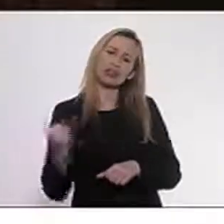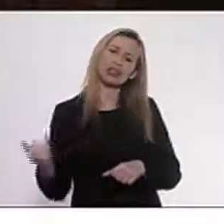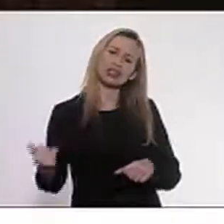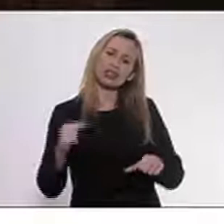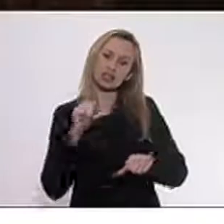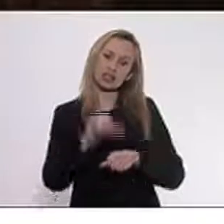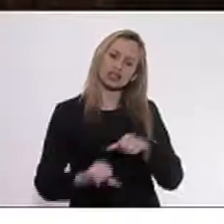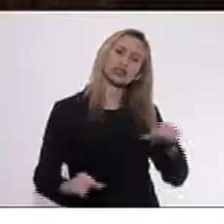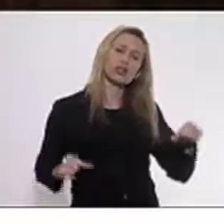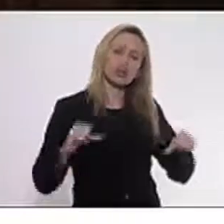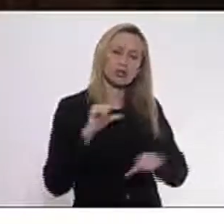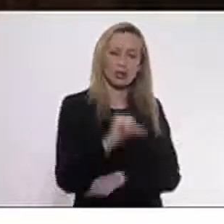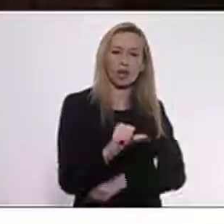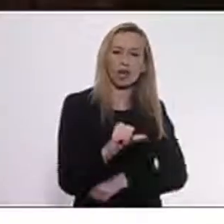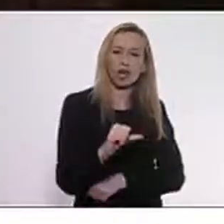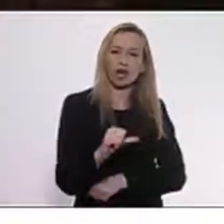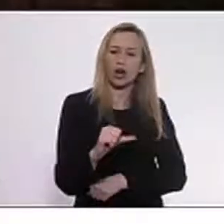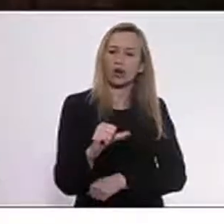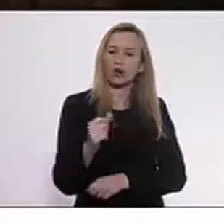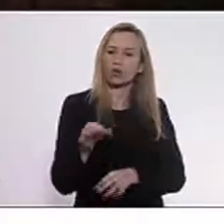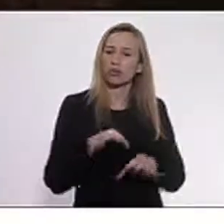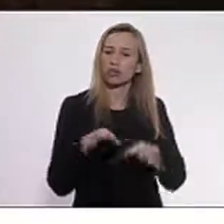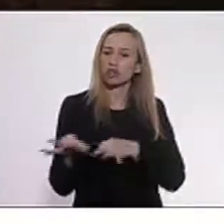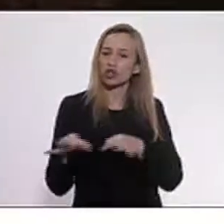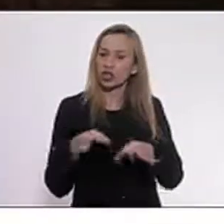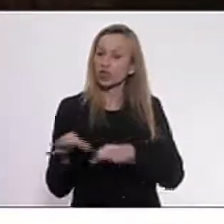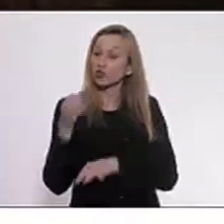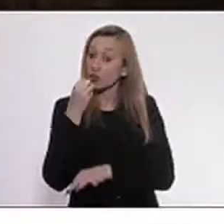localizado, bom,